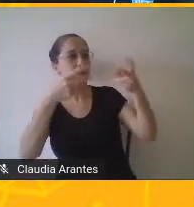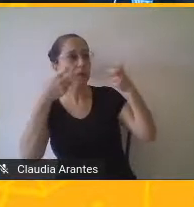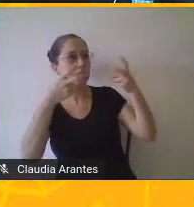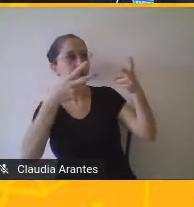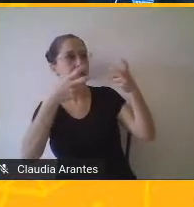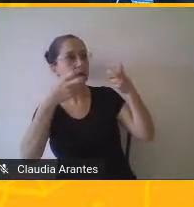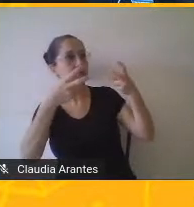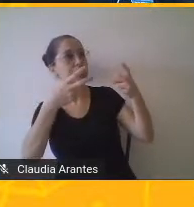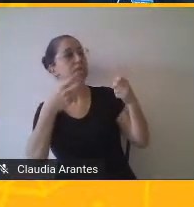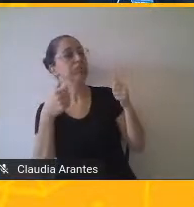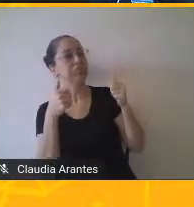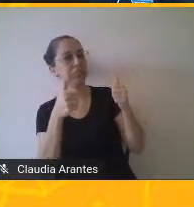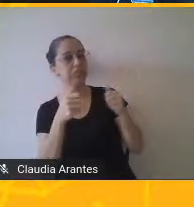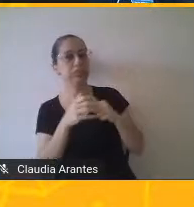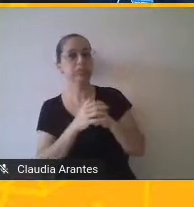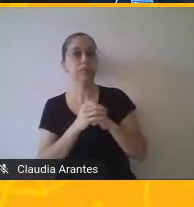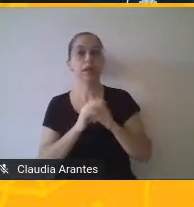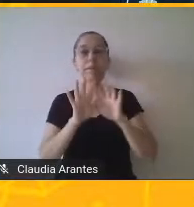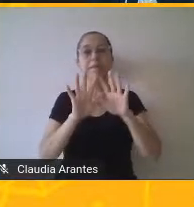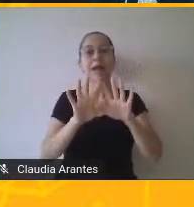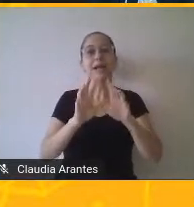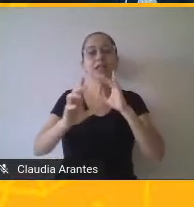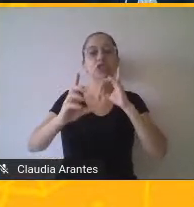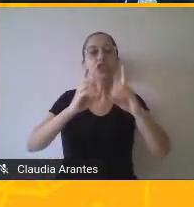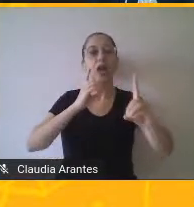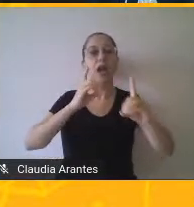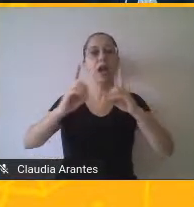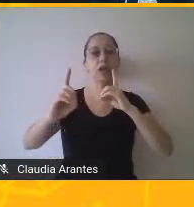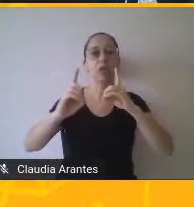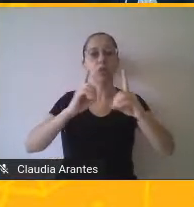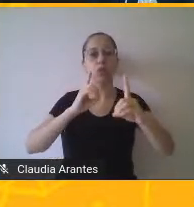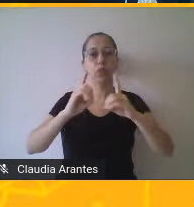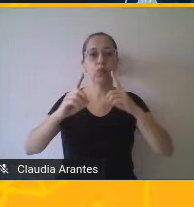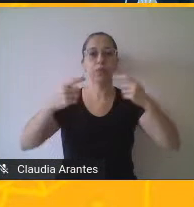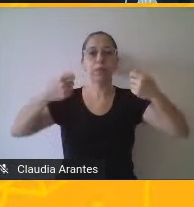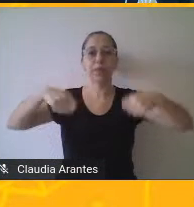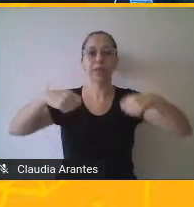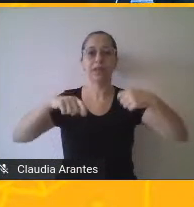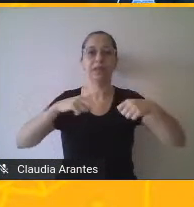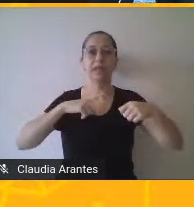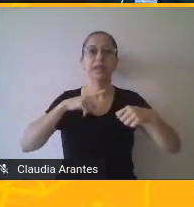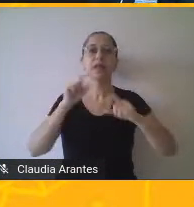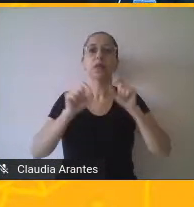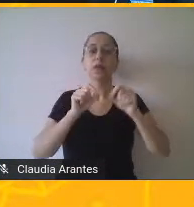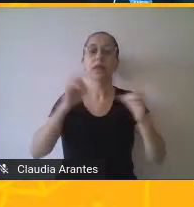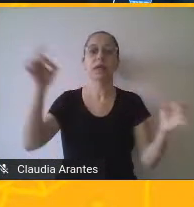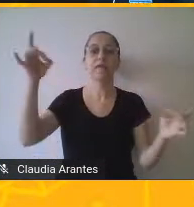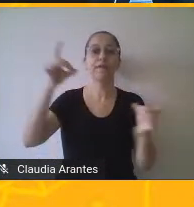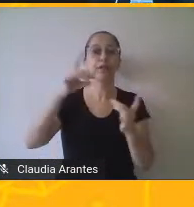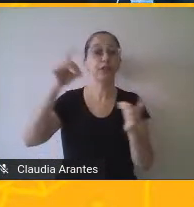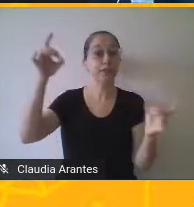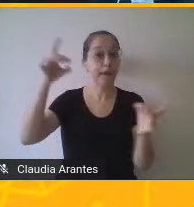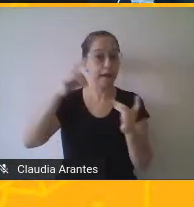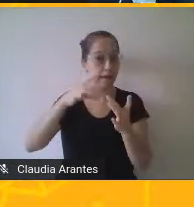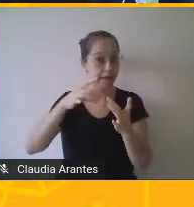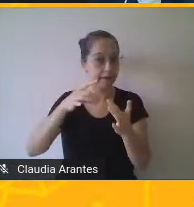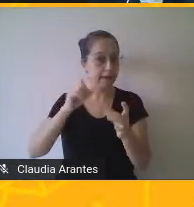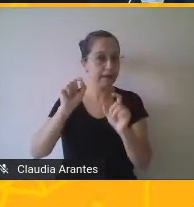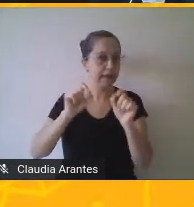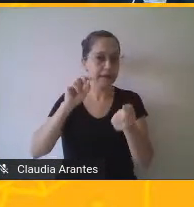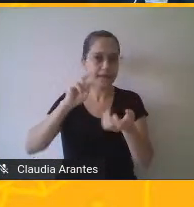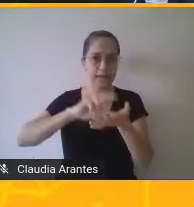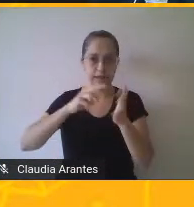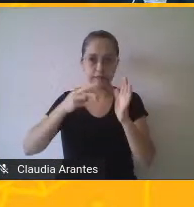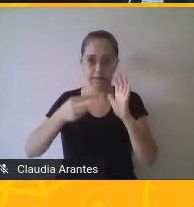ter só uma saída. Ele tem que ter um feedback. E é esse feedback, utilizando-se